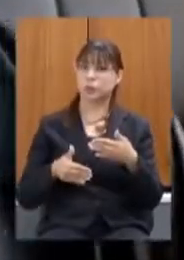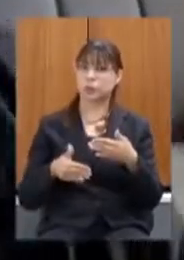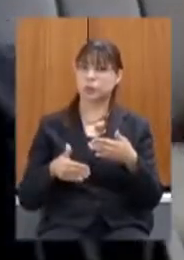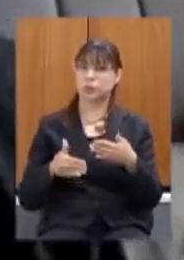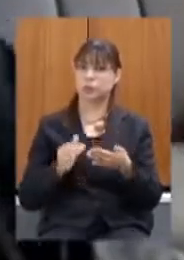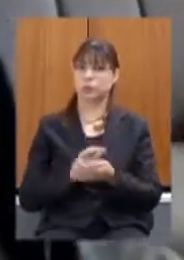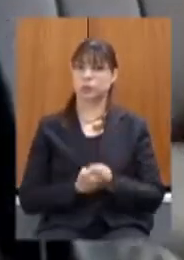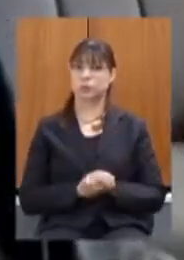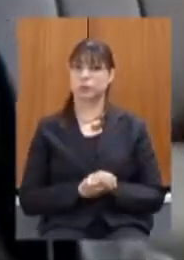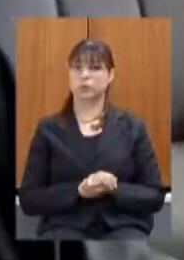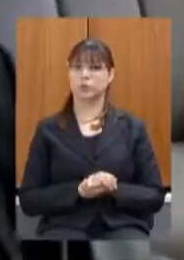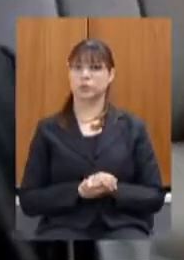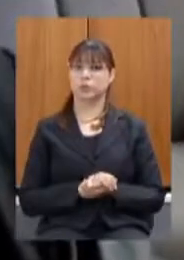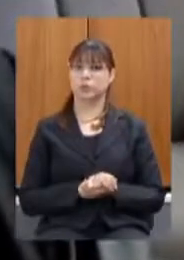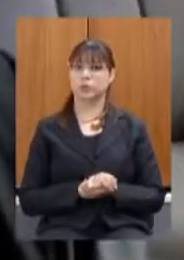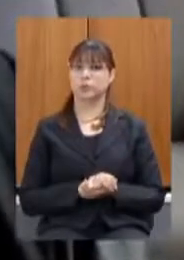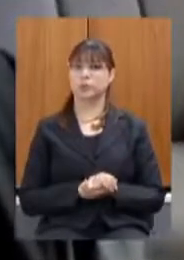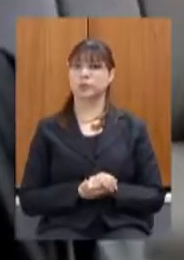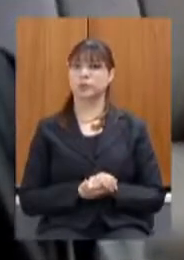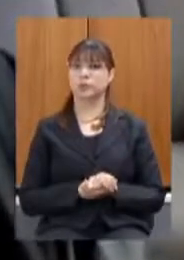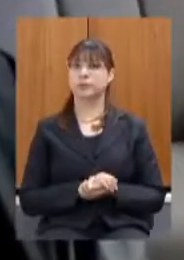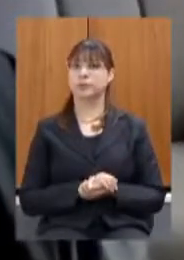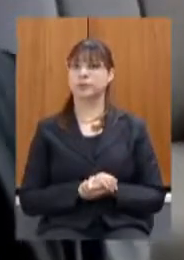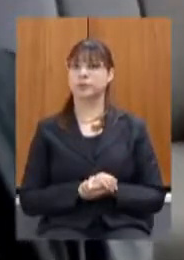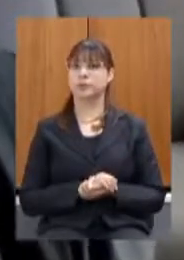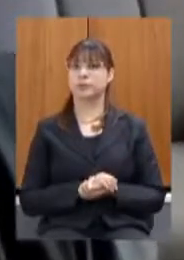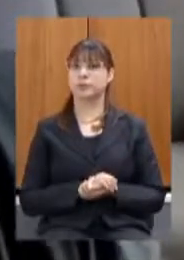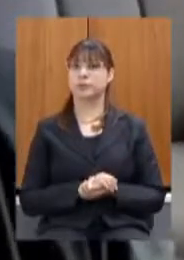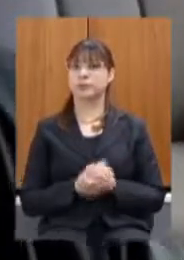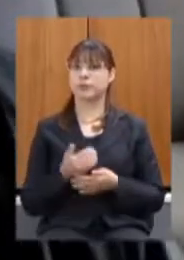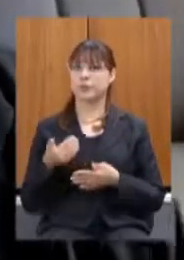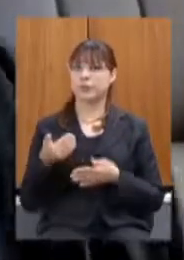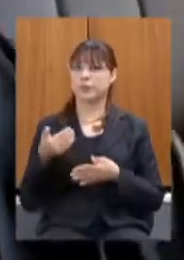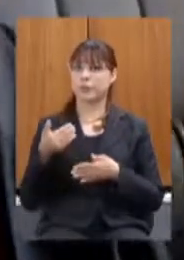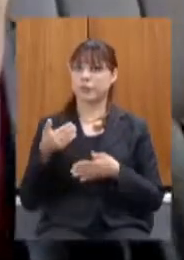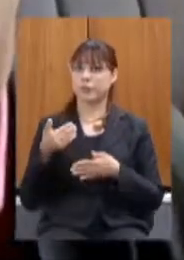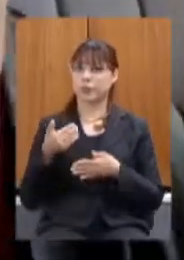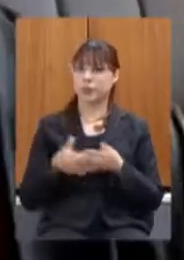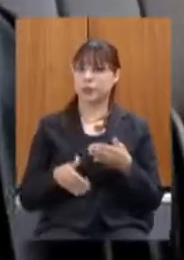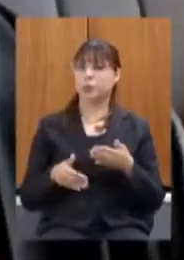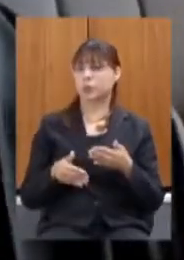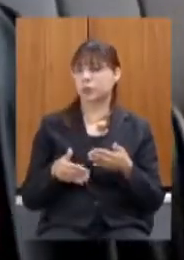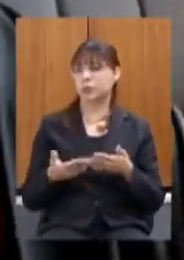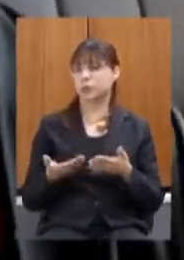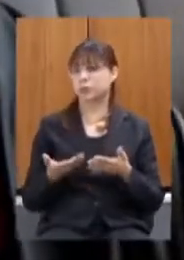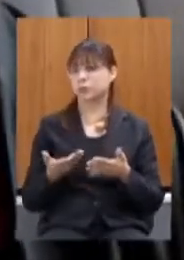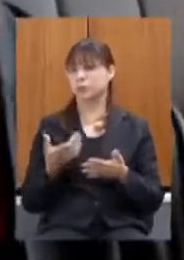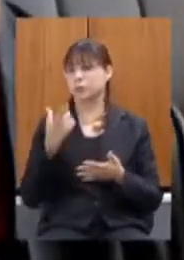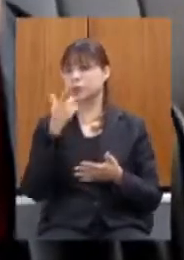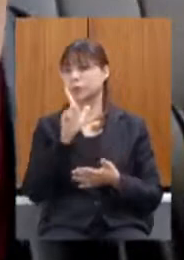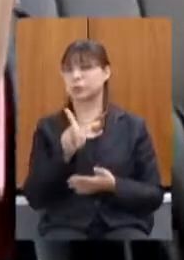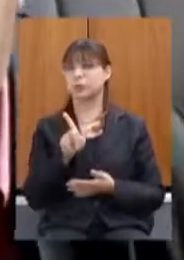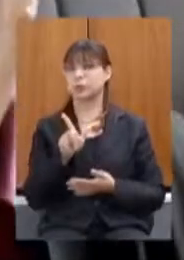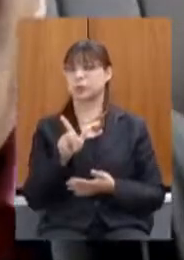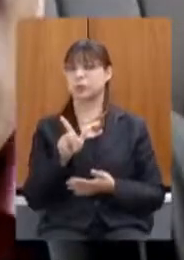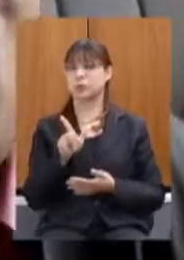é é é quantos contos é que que permitiram inclusive um alcance maior é eu acho que isso é uma coisa